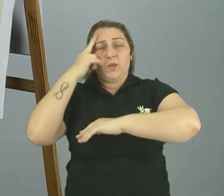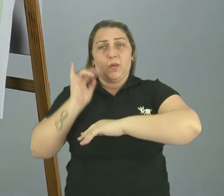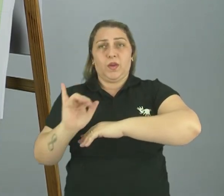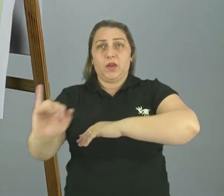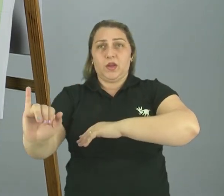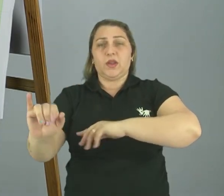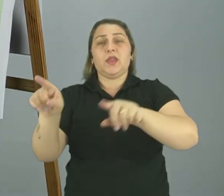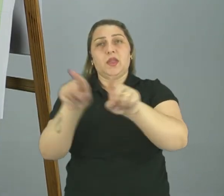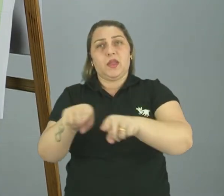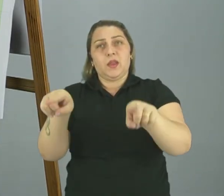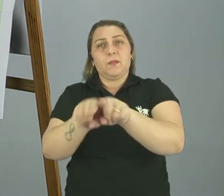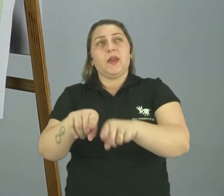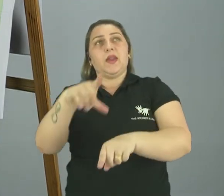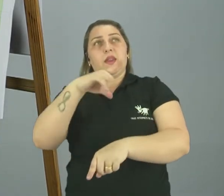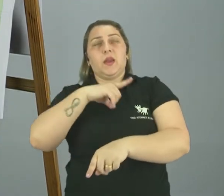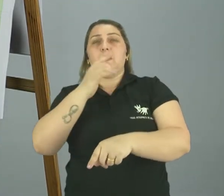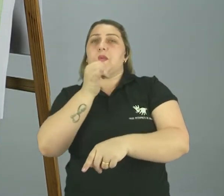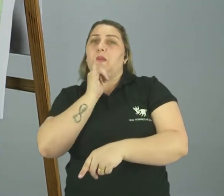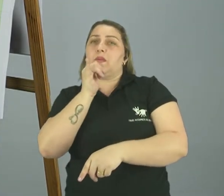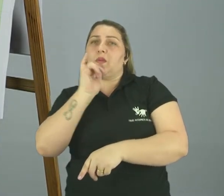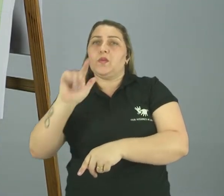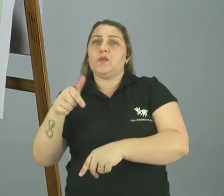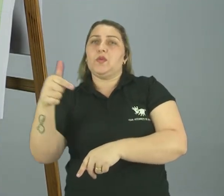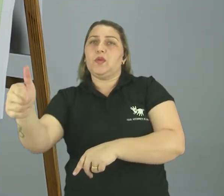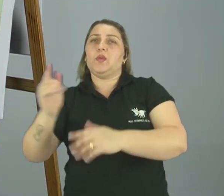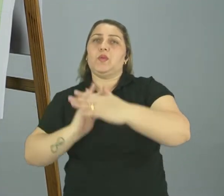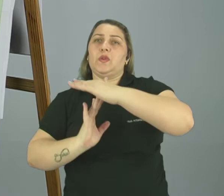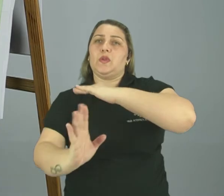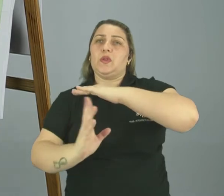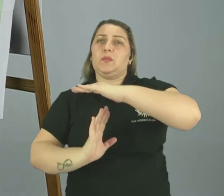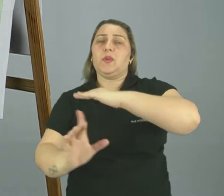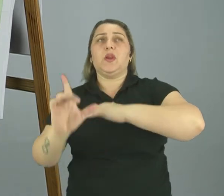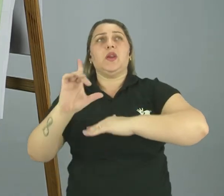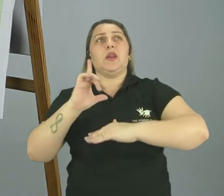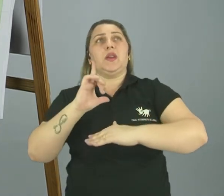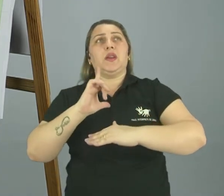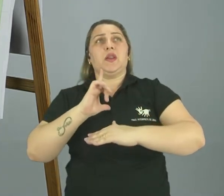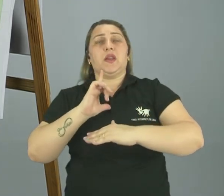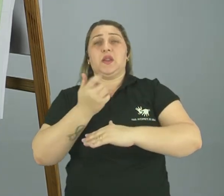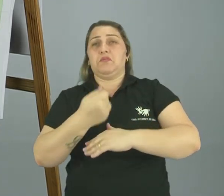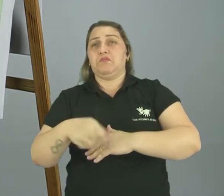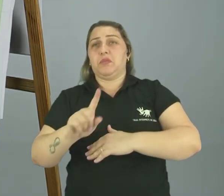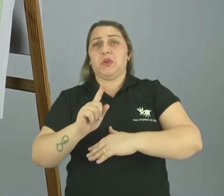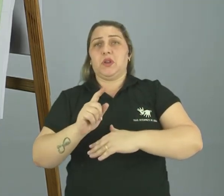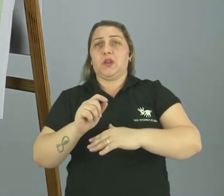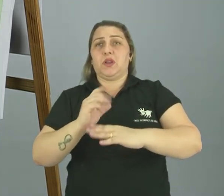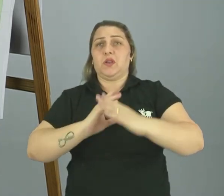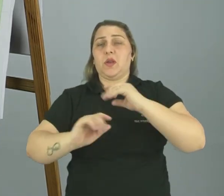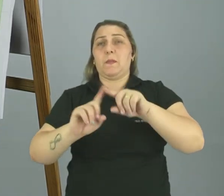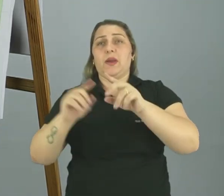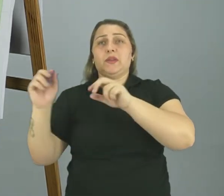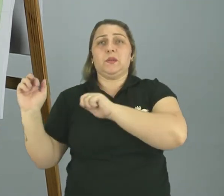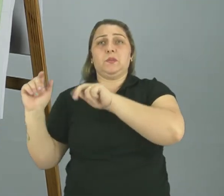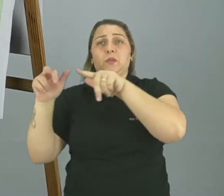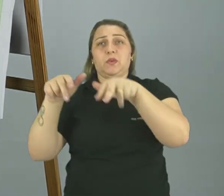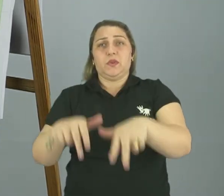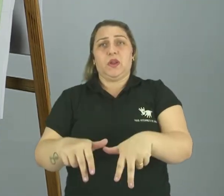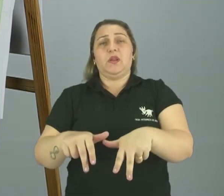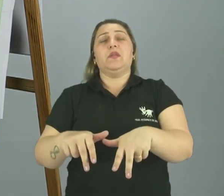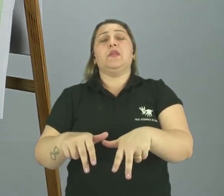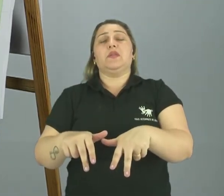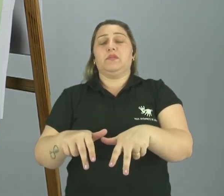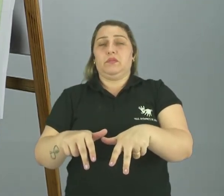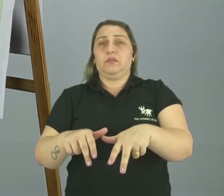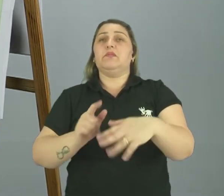refúgio Também temos exemplos de outros imigrantes Que não vieram em situação de refúgio Mas que migraram para cá